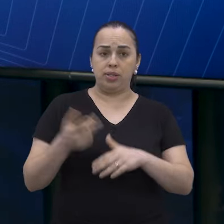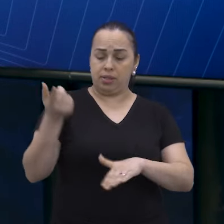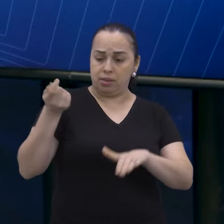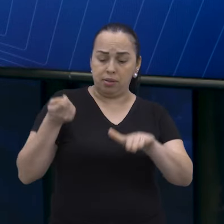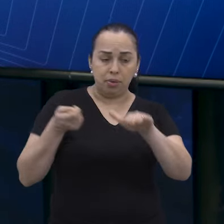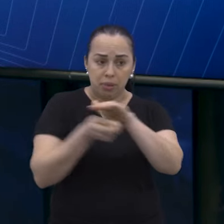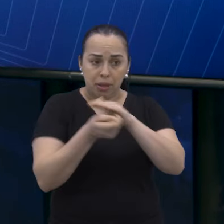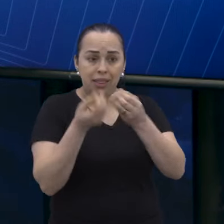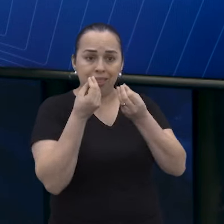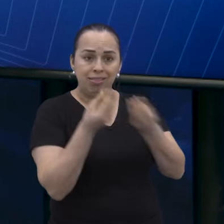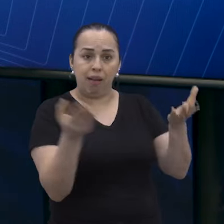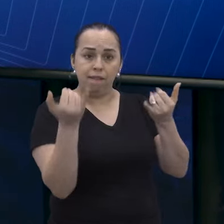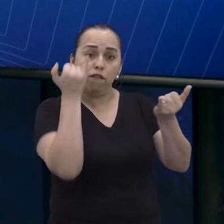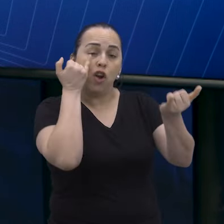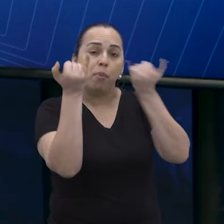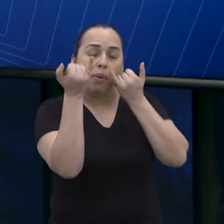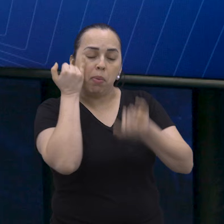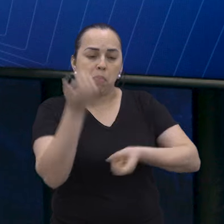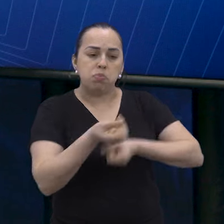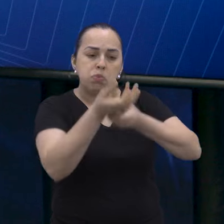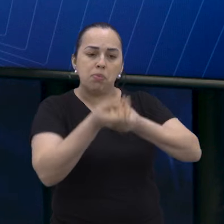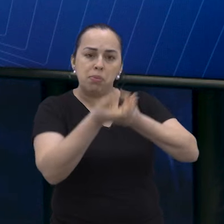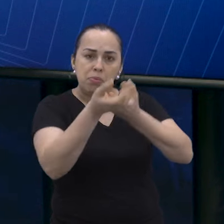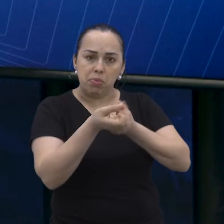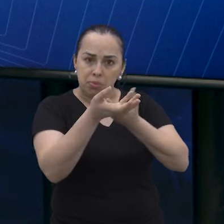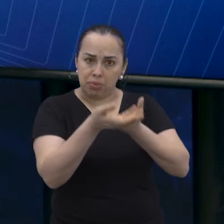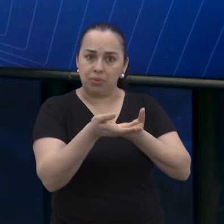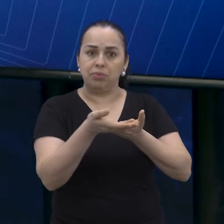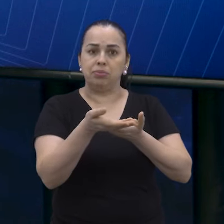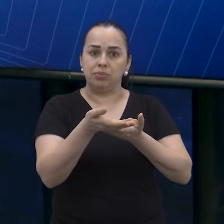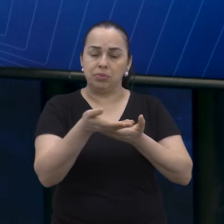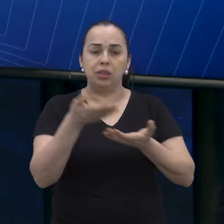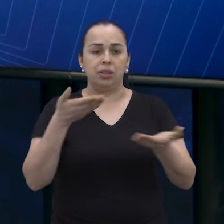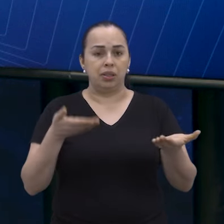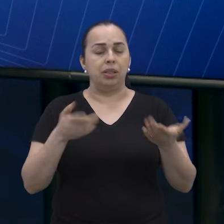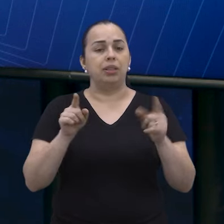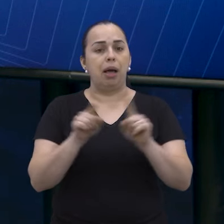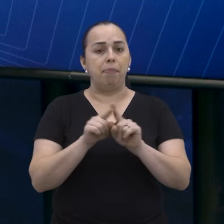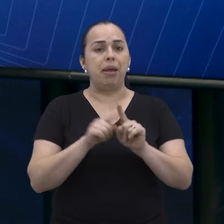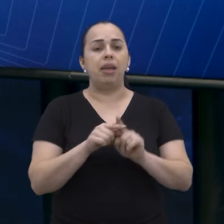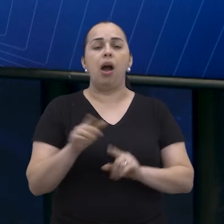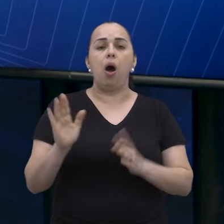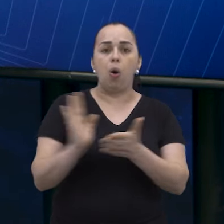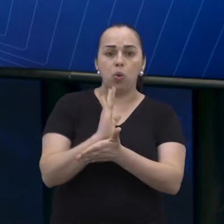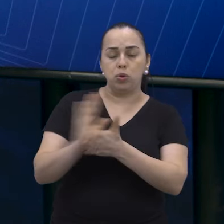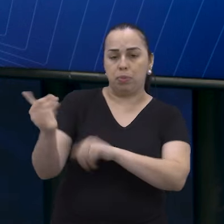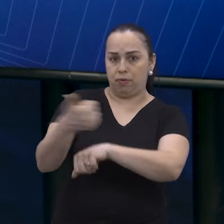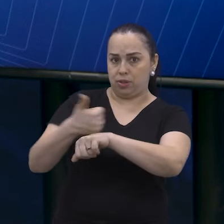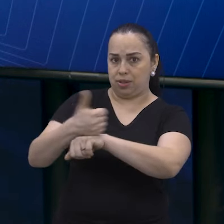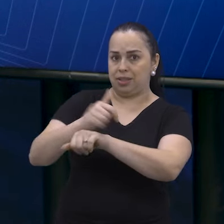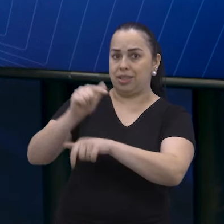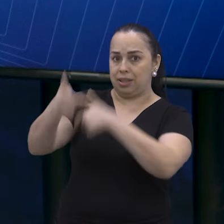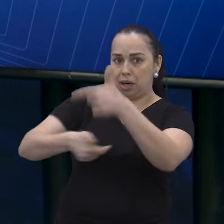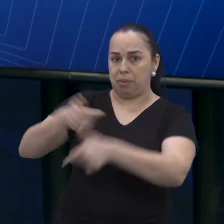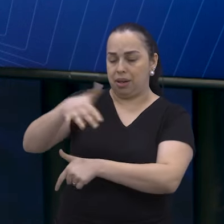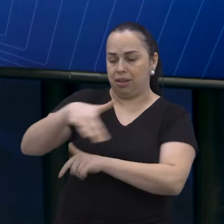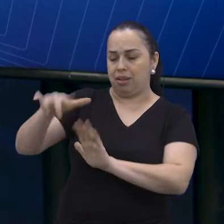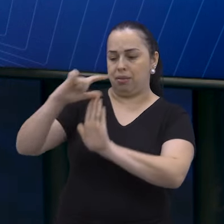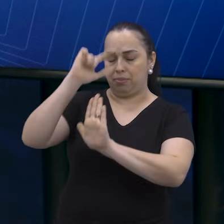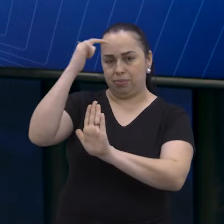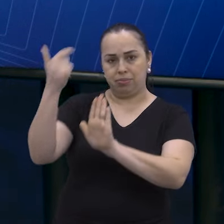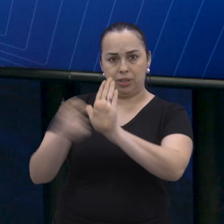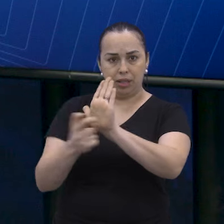investido na informação para esses profissionais que estão diretamente relacionados com as inteligências artificiais ou outras